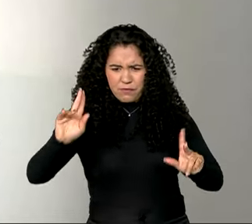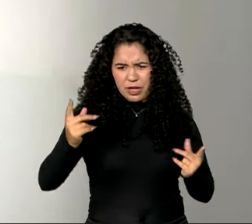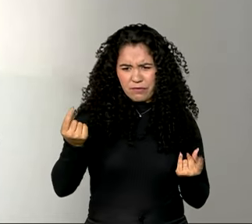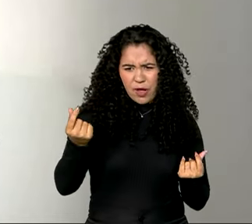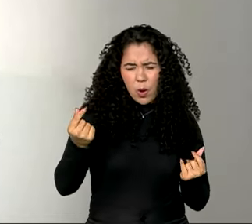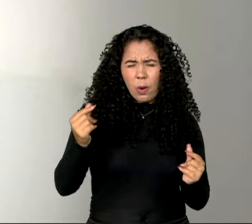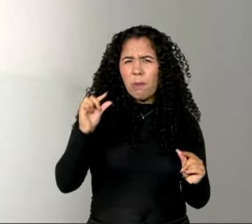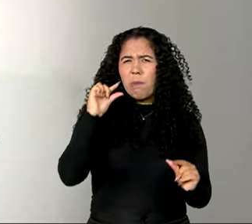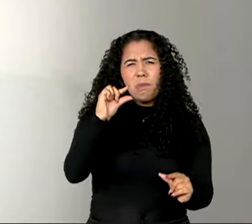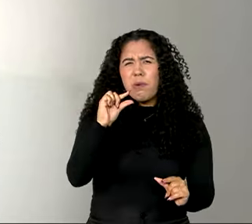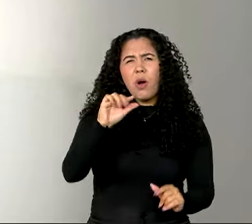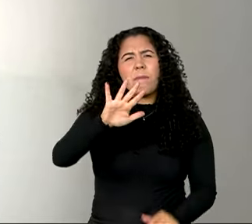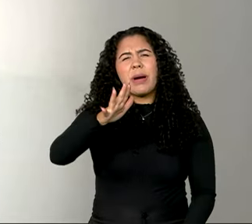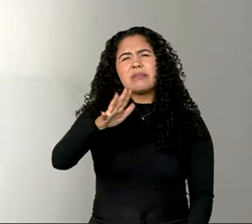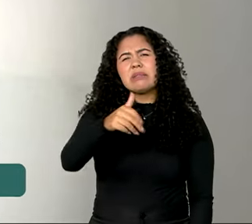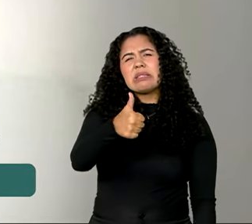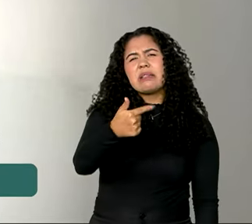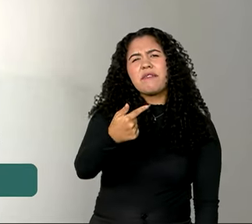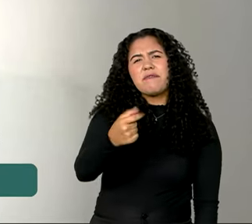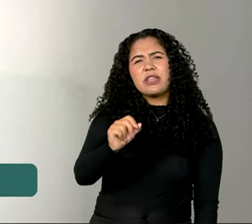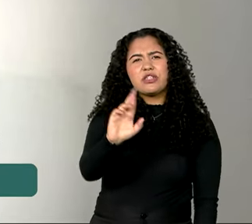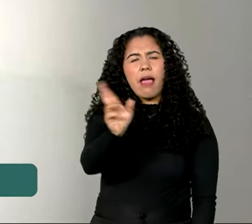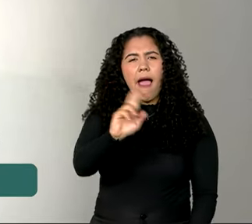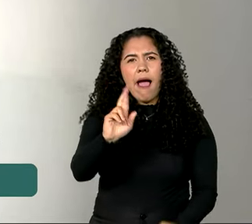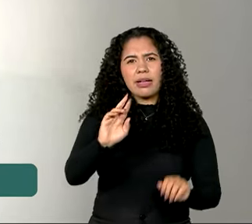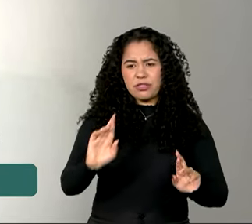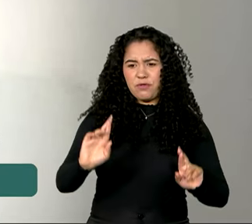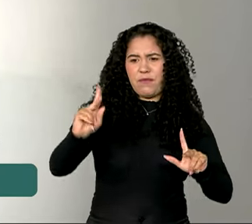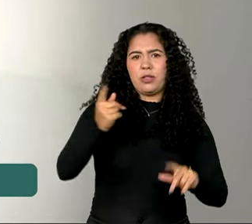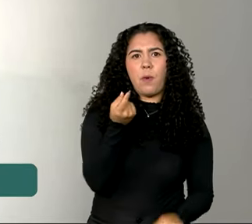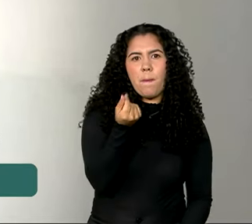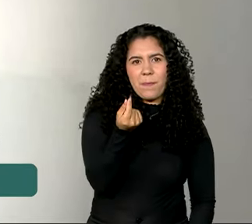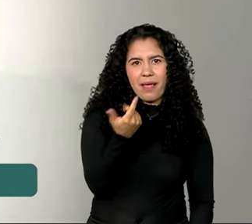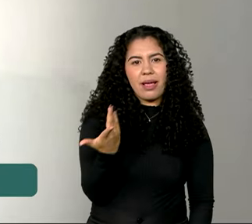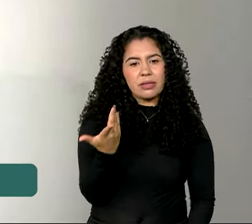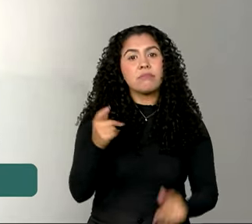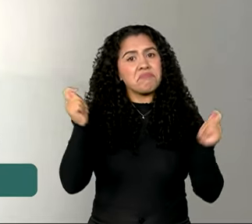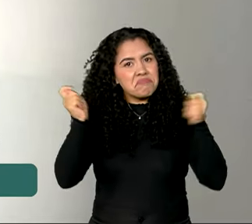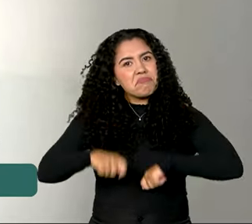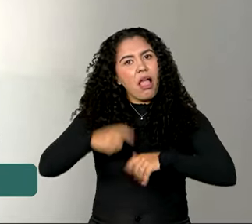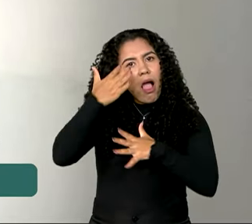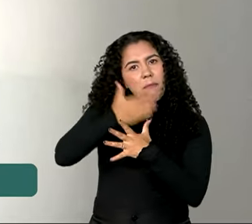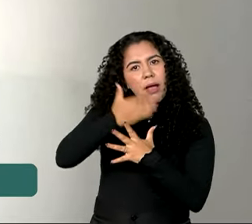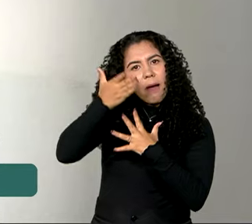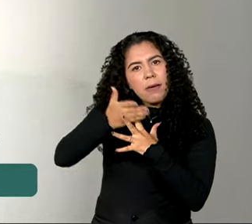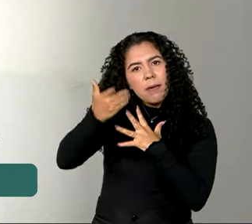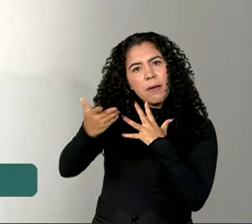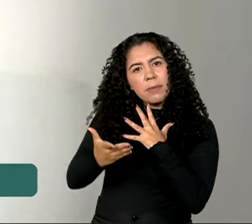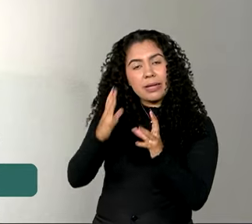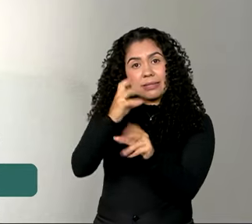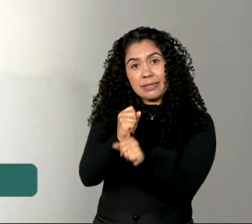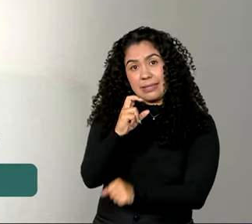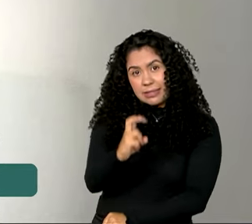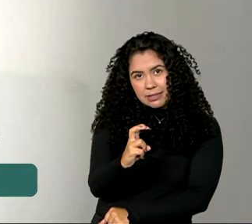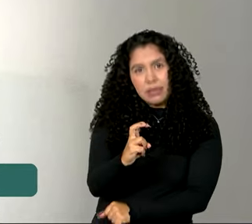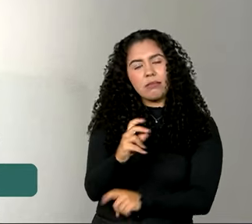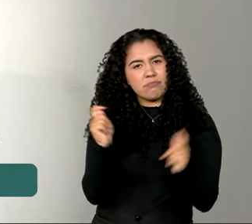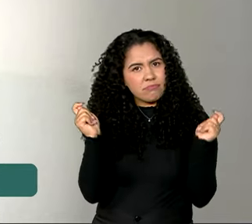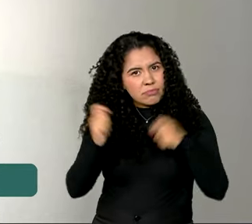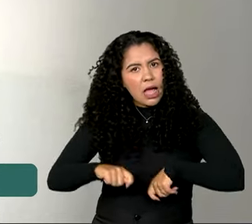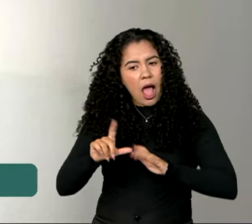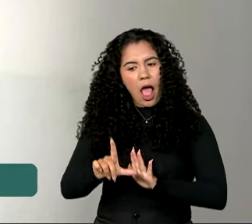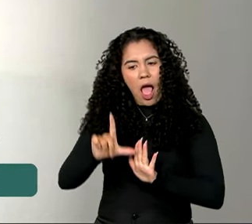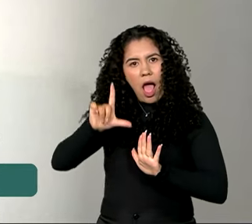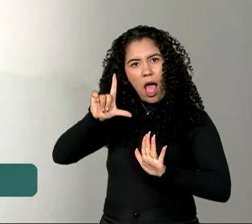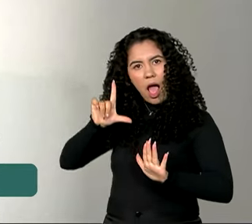daria em torno de R$ 120,00, mais ou menos, de diferença. Então, você parcelou de cinco vezes até a época que você vai viajar,